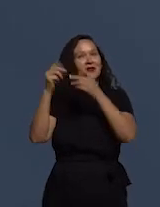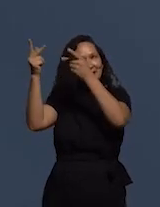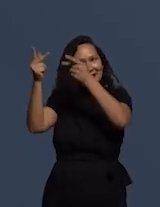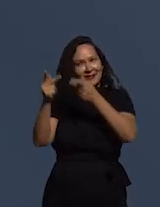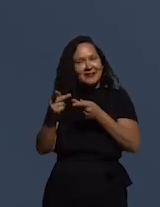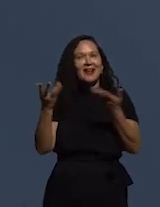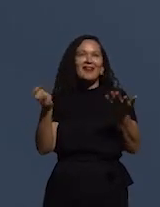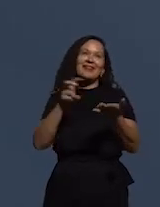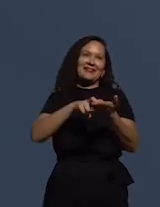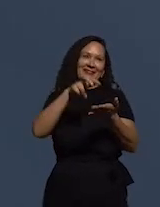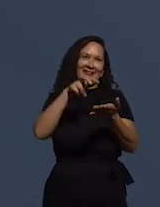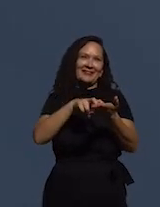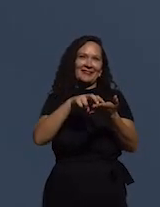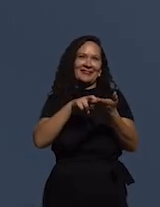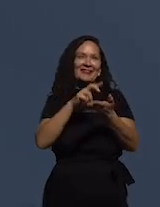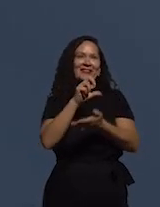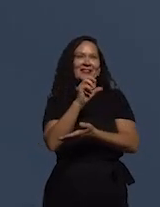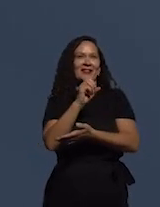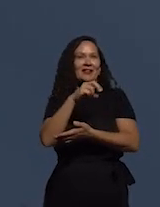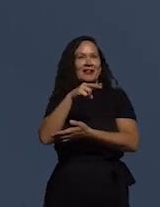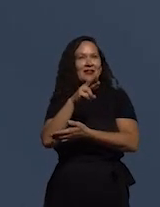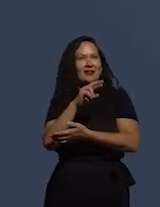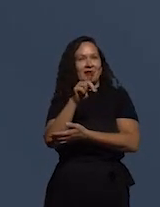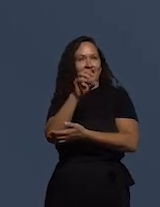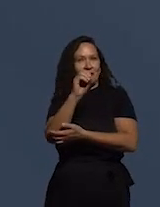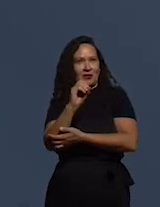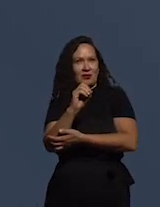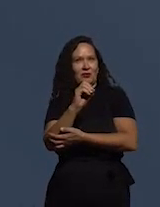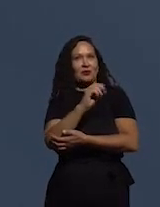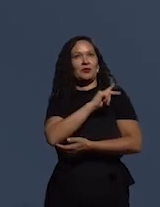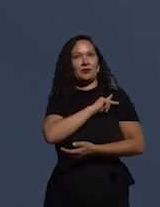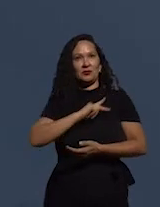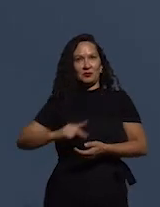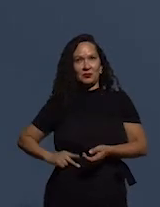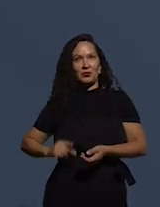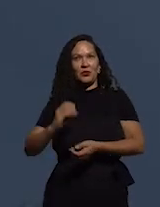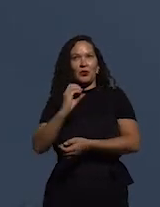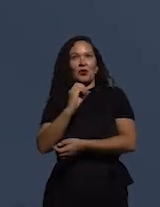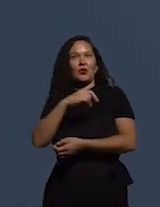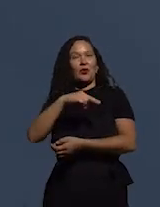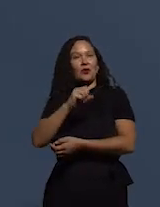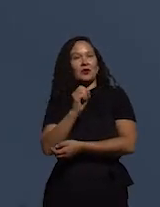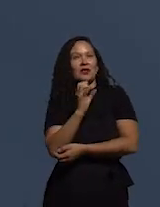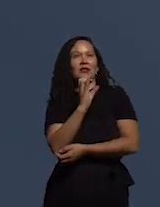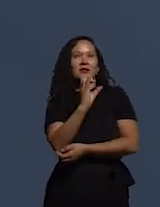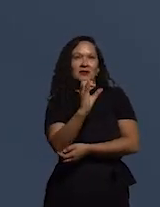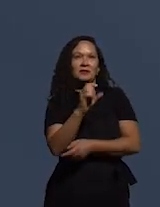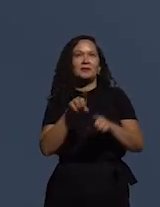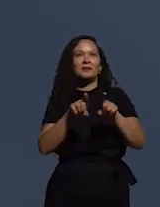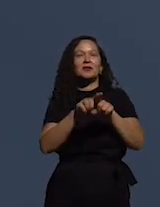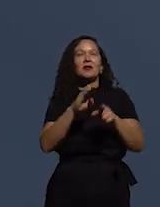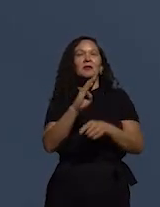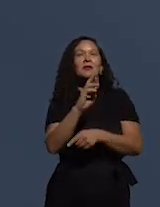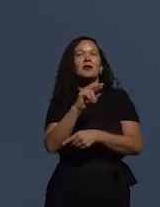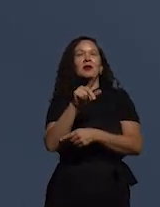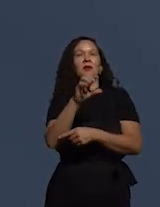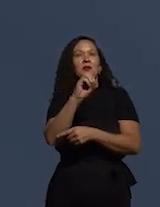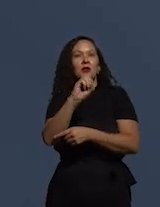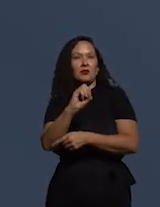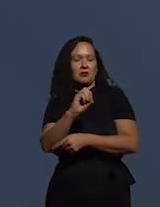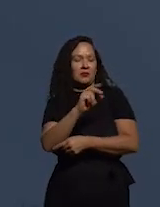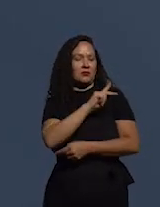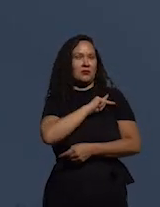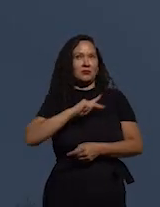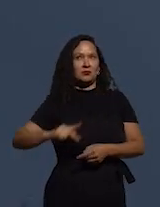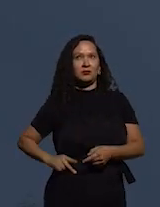nesta manhã Leonardo de Araújo Ferraz, presidente do CONACI, Braulio Serqueira, presidente do